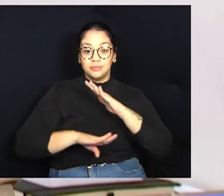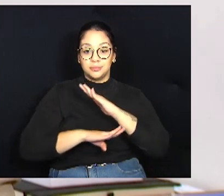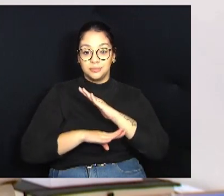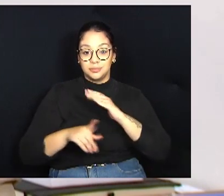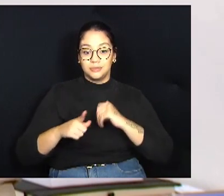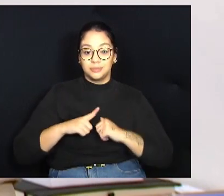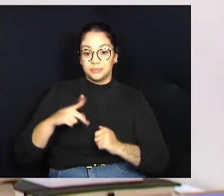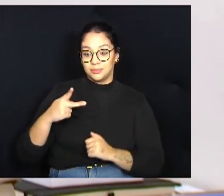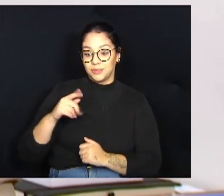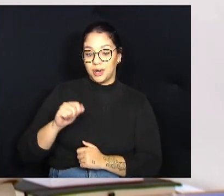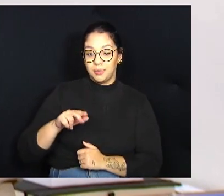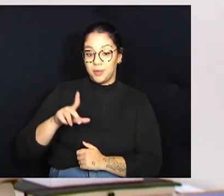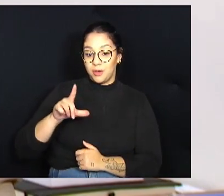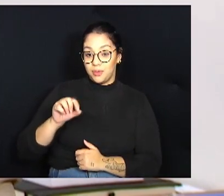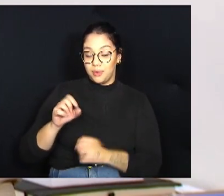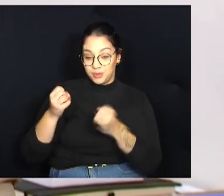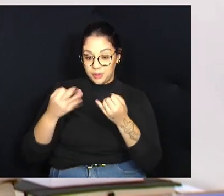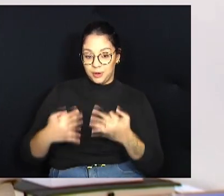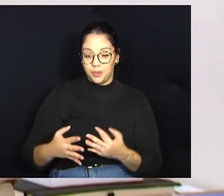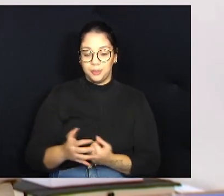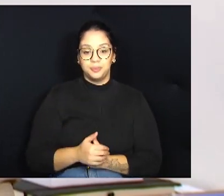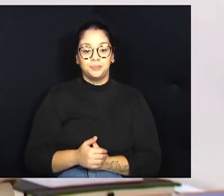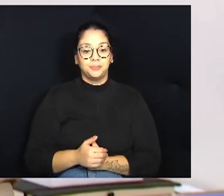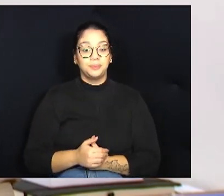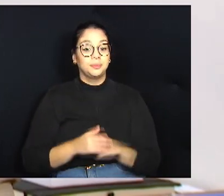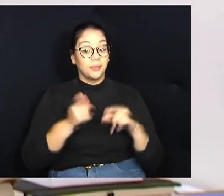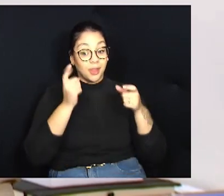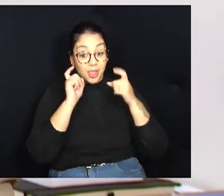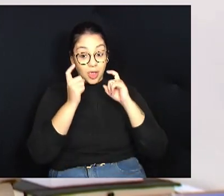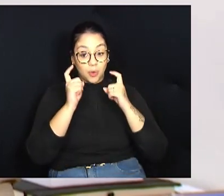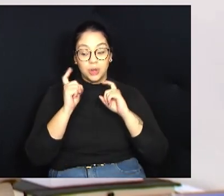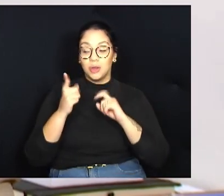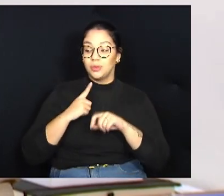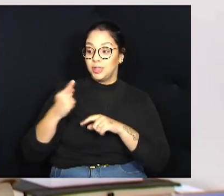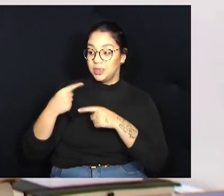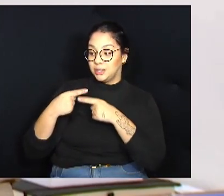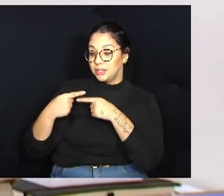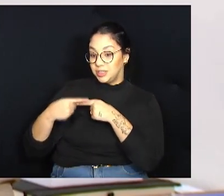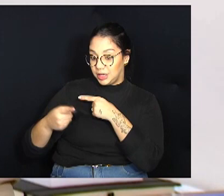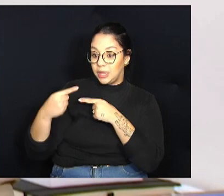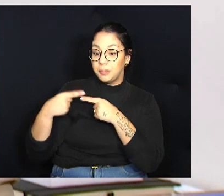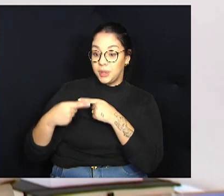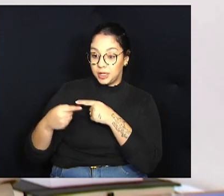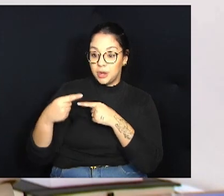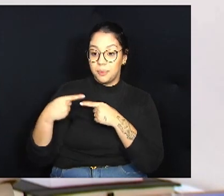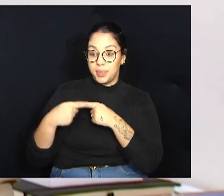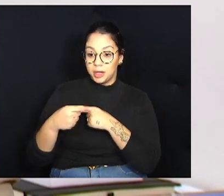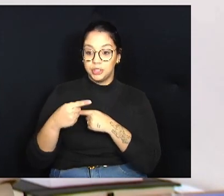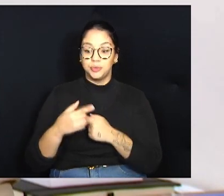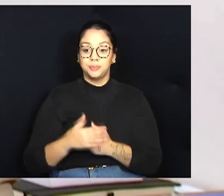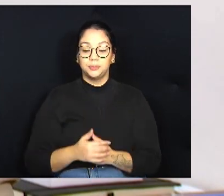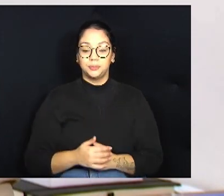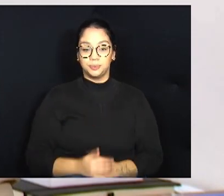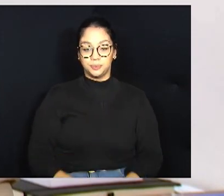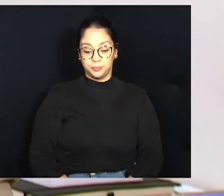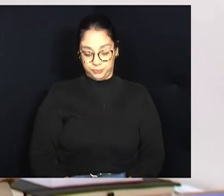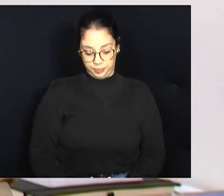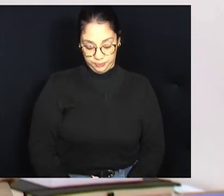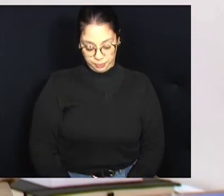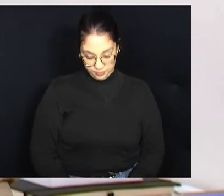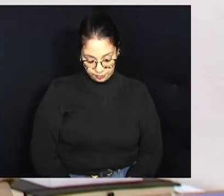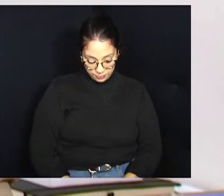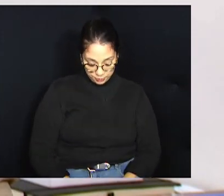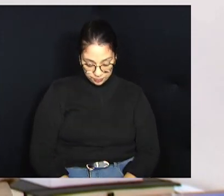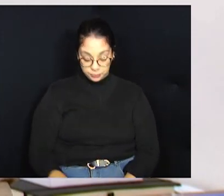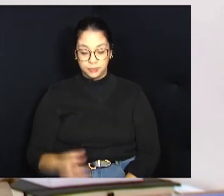explicou sobre os encontros. As reuniões são feitas semanalmente, raras exceções, e são